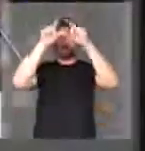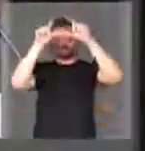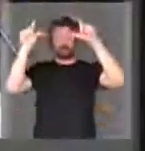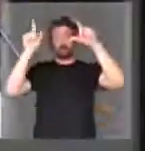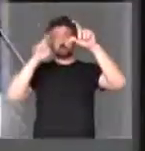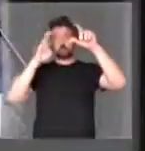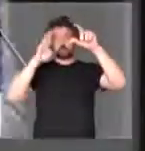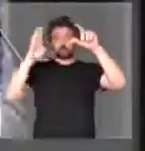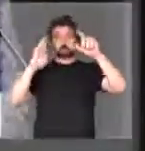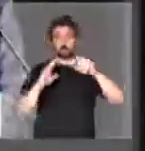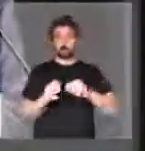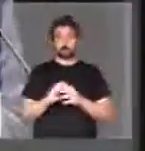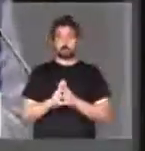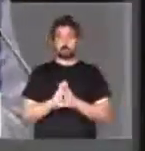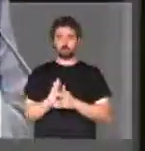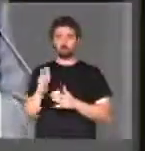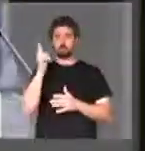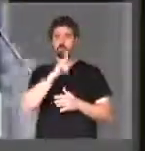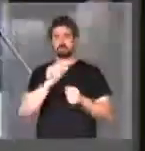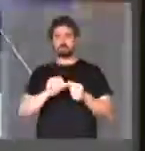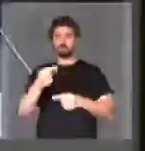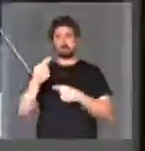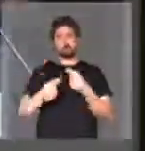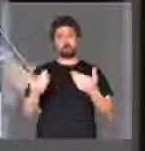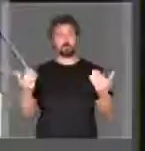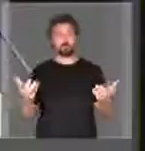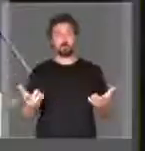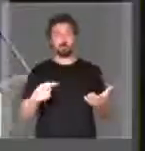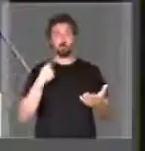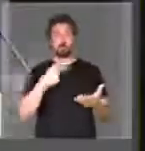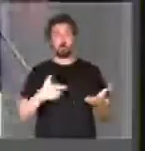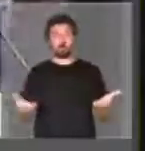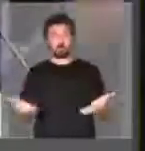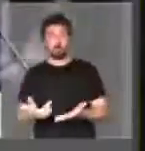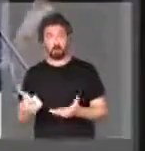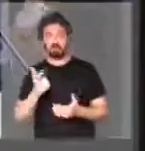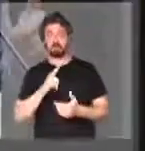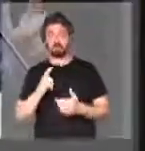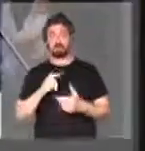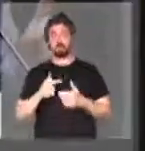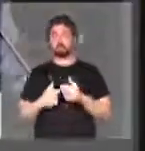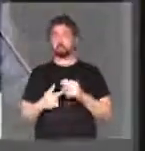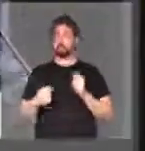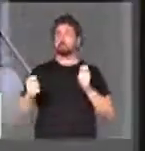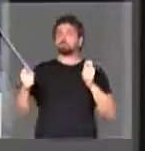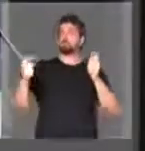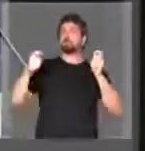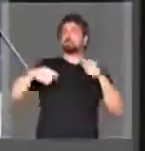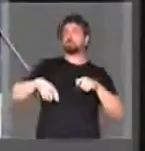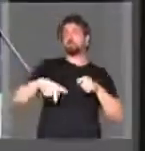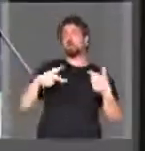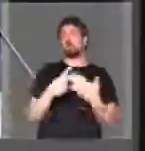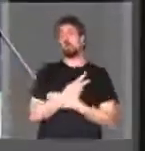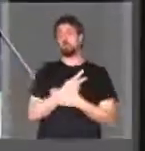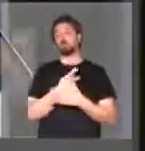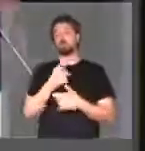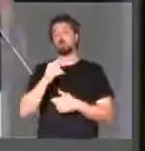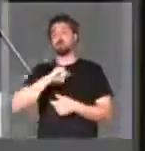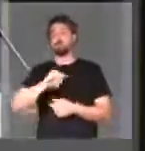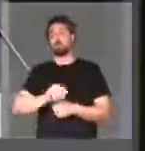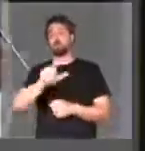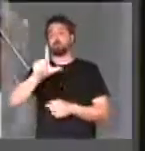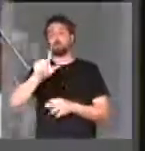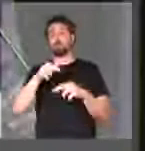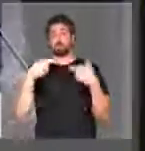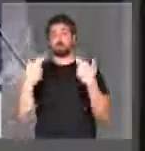como prioridade de implantação de uma política. Então, nós agora temos a sinalização de que pode acontecer em